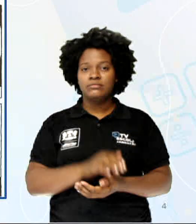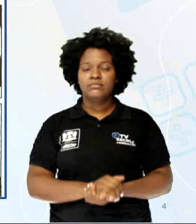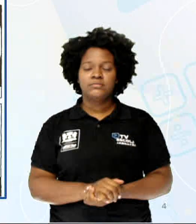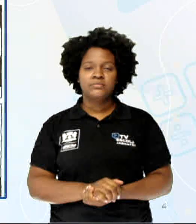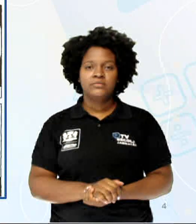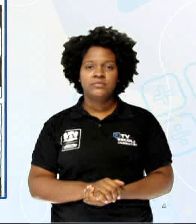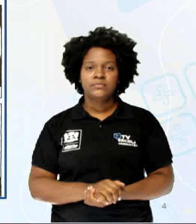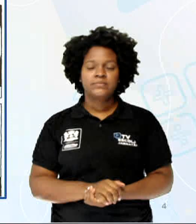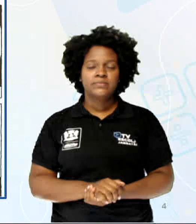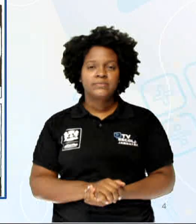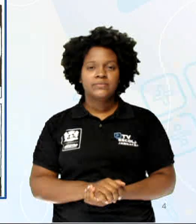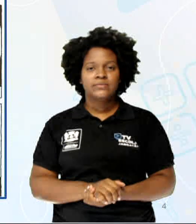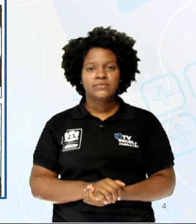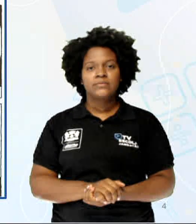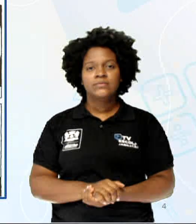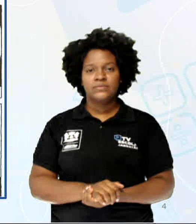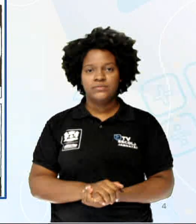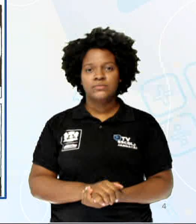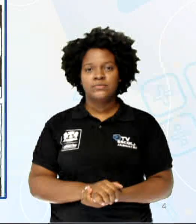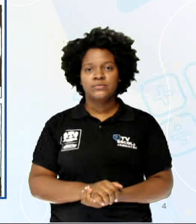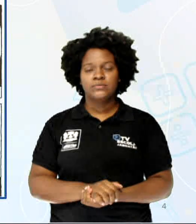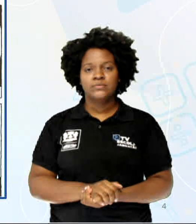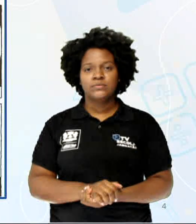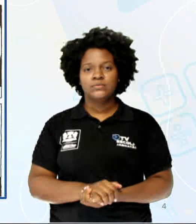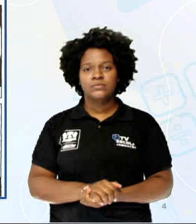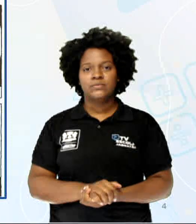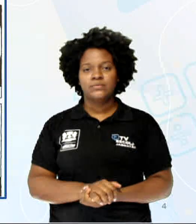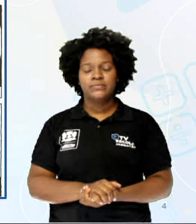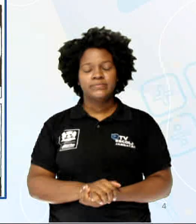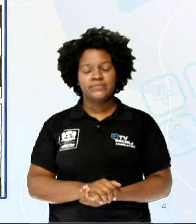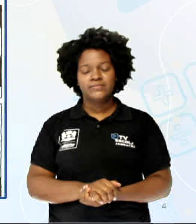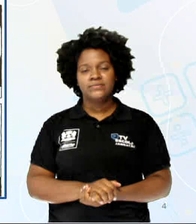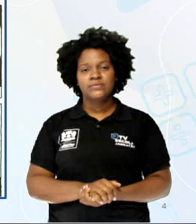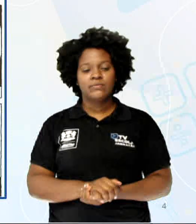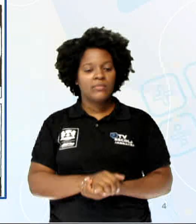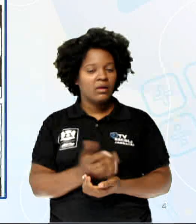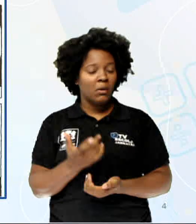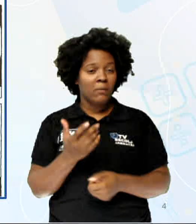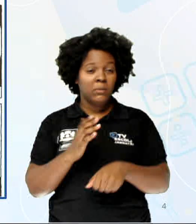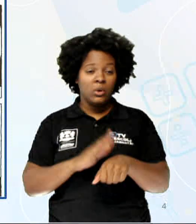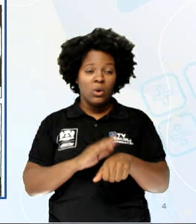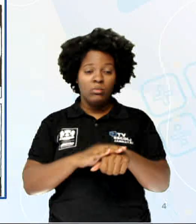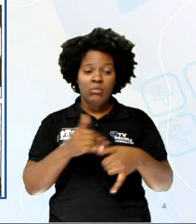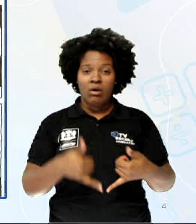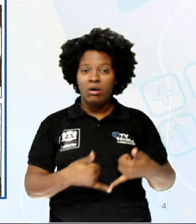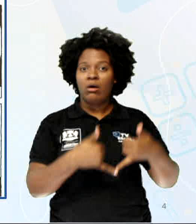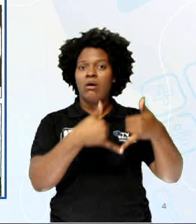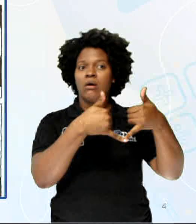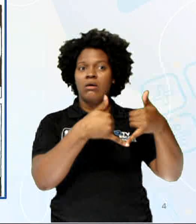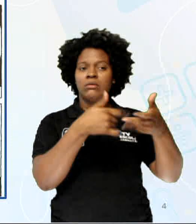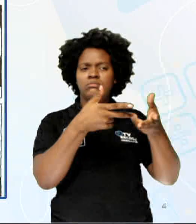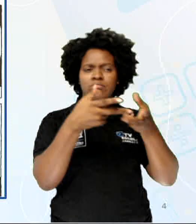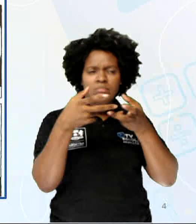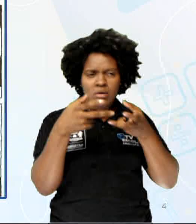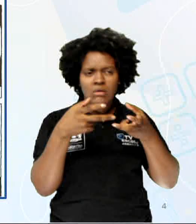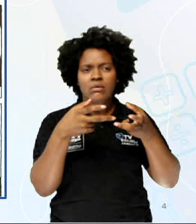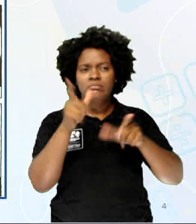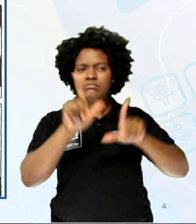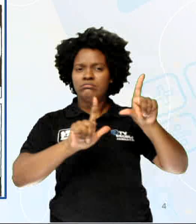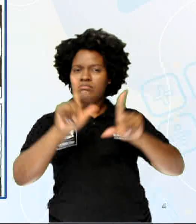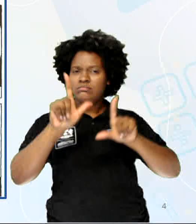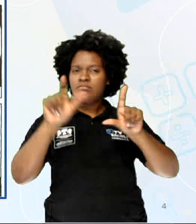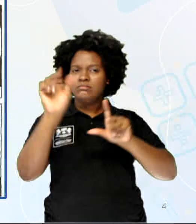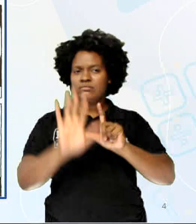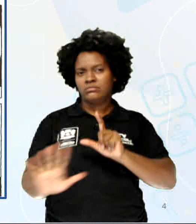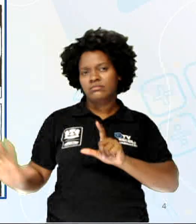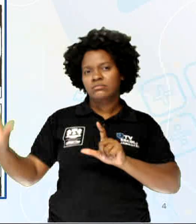de Persepolis, da Majana Satrap. Satrap, perdão. Ganhou muitos prêmios. E observe aqui na tela como